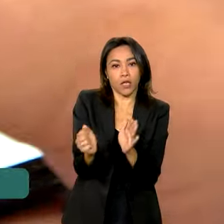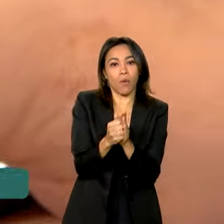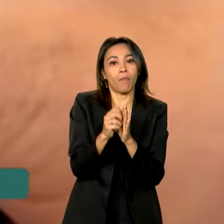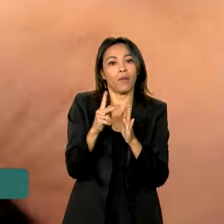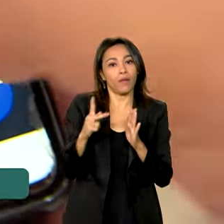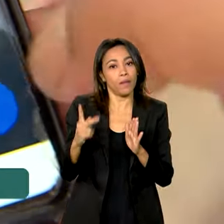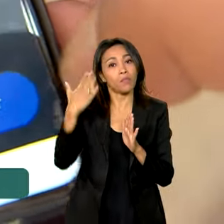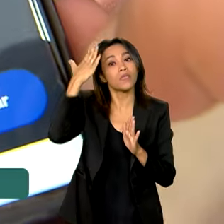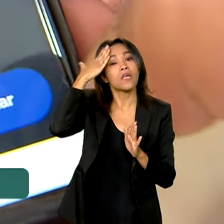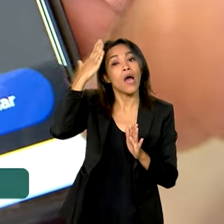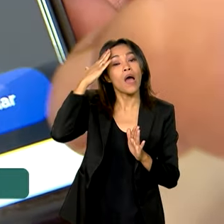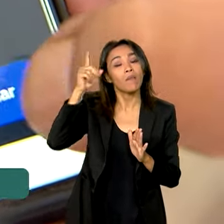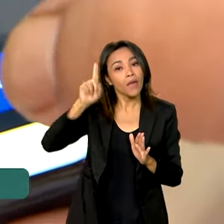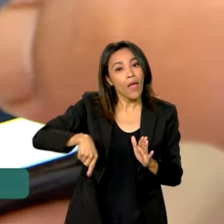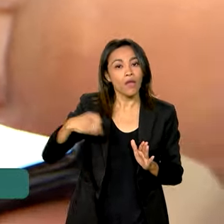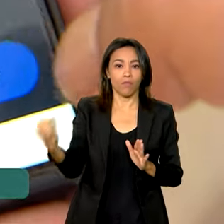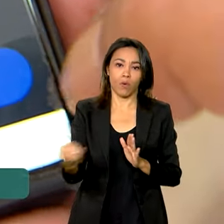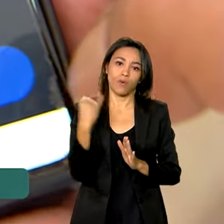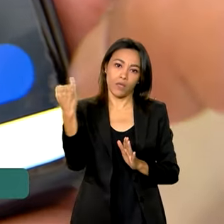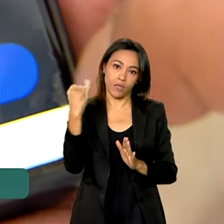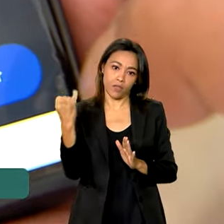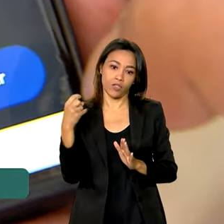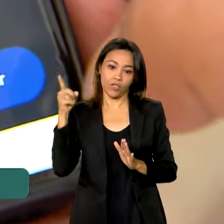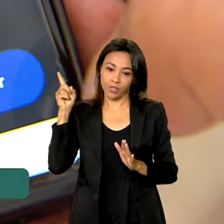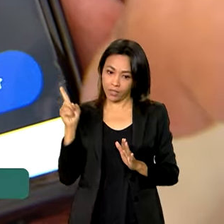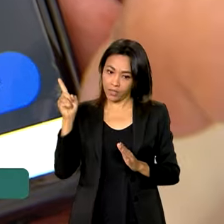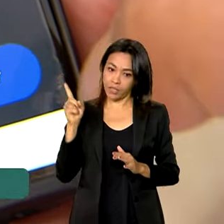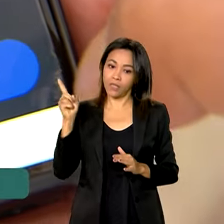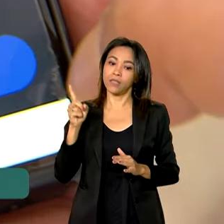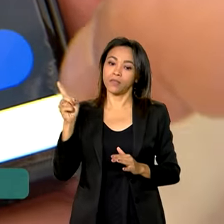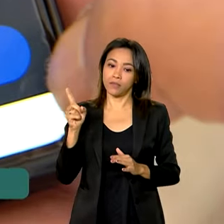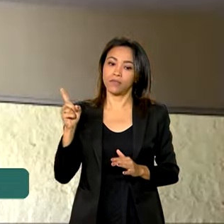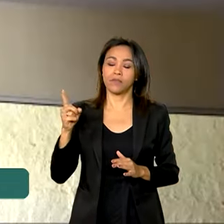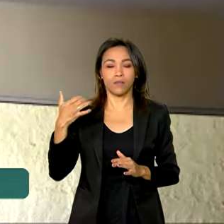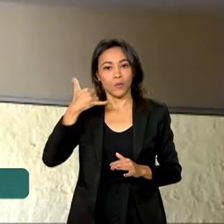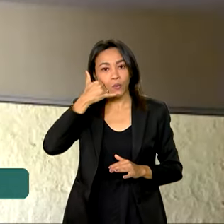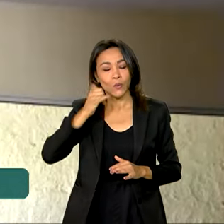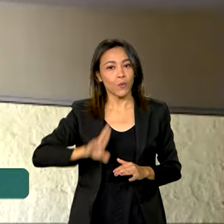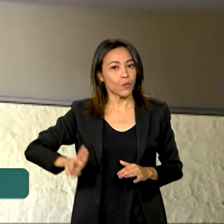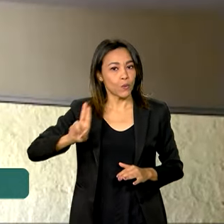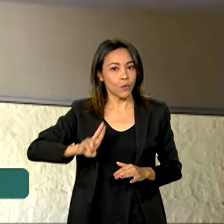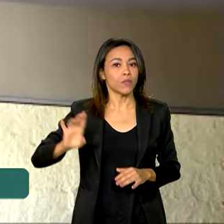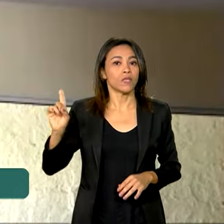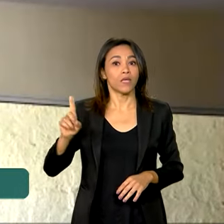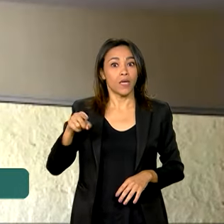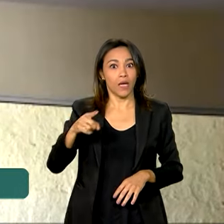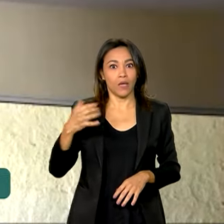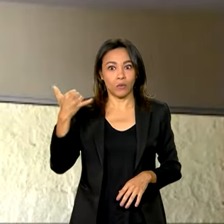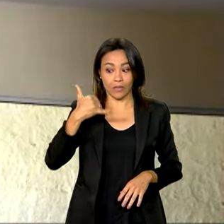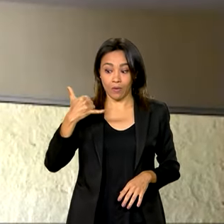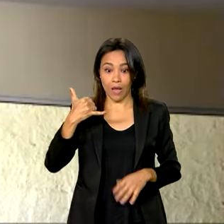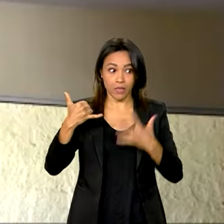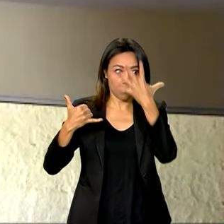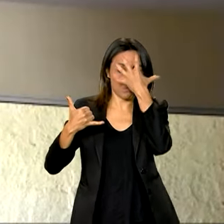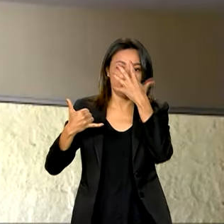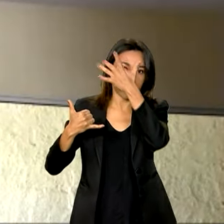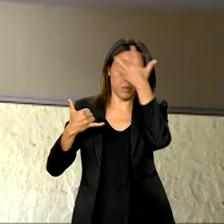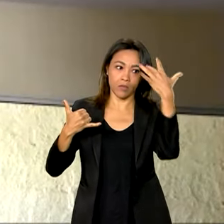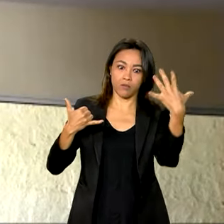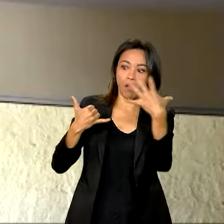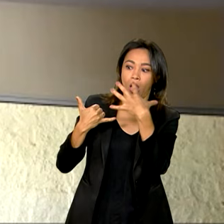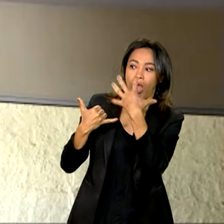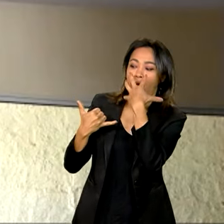por saber da importância desse aparelho na sua rotina. Ele é um bem muito cobiçado, o celular, pelos